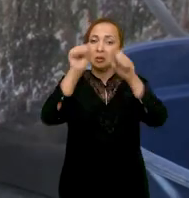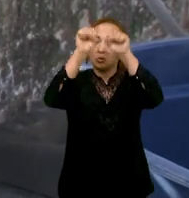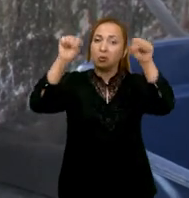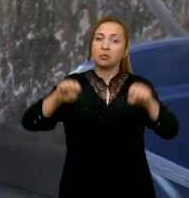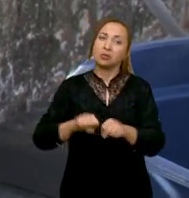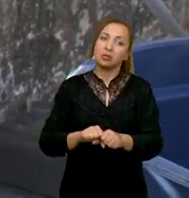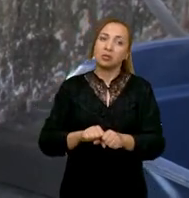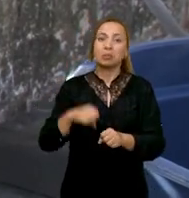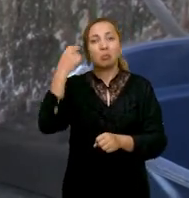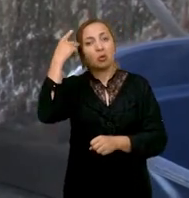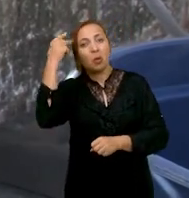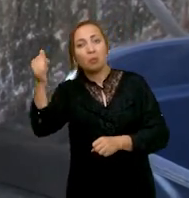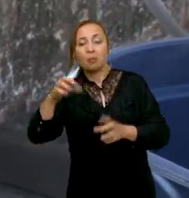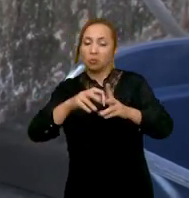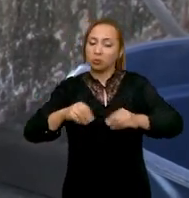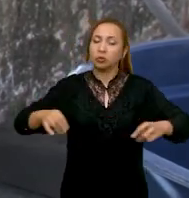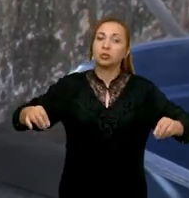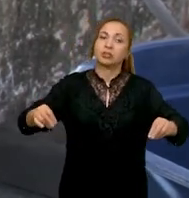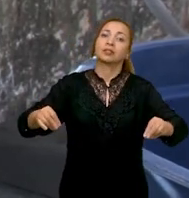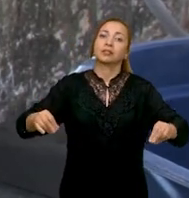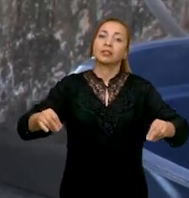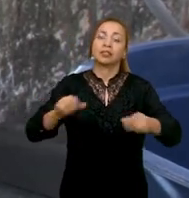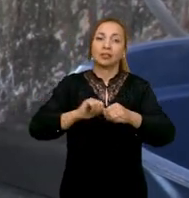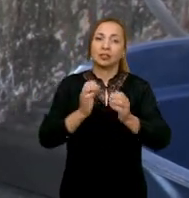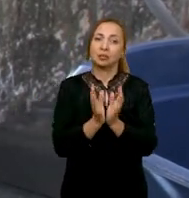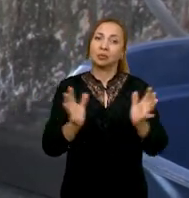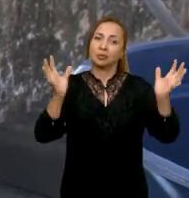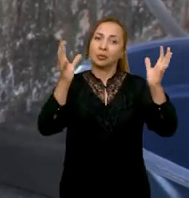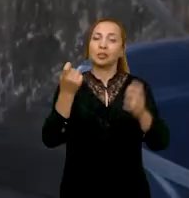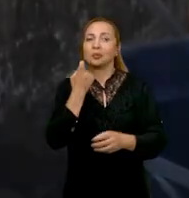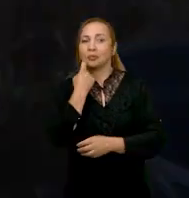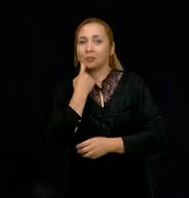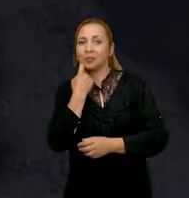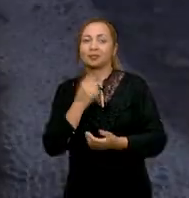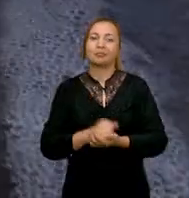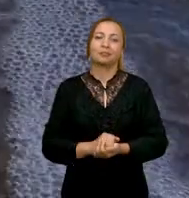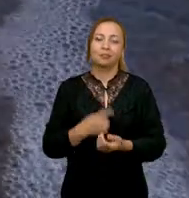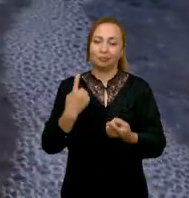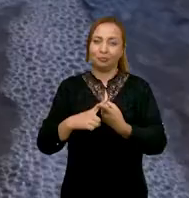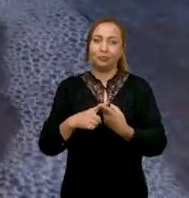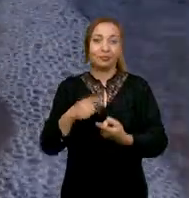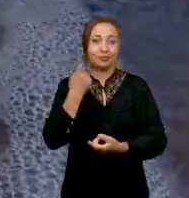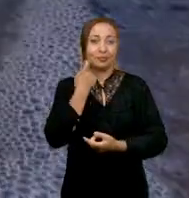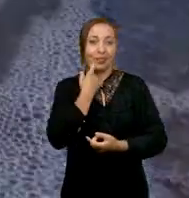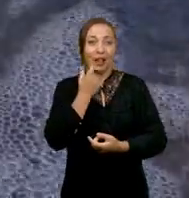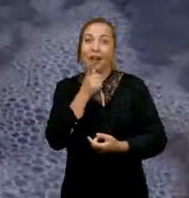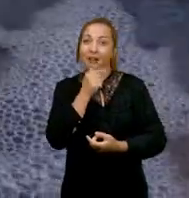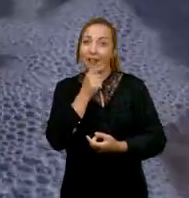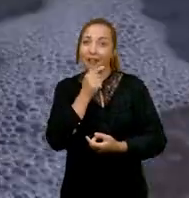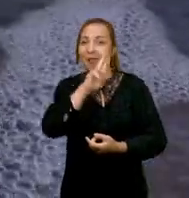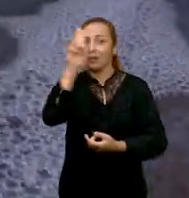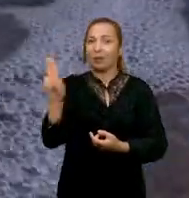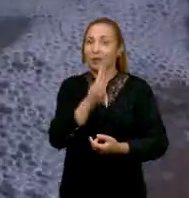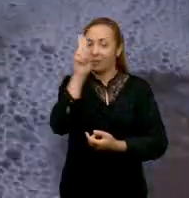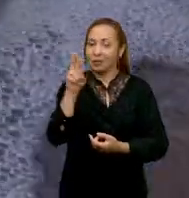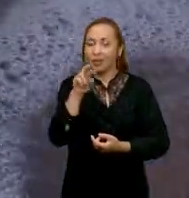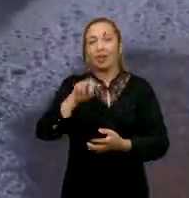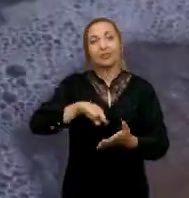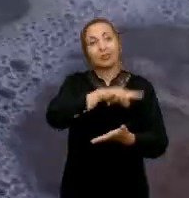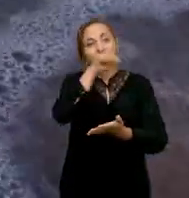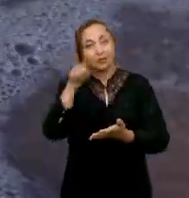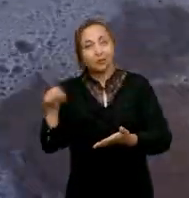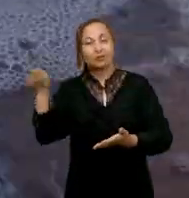num sistema convencional de produção de alface e peixes. Isso porque a água é reutilizada de forma